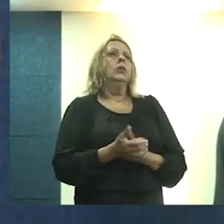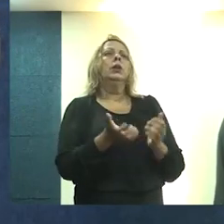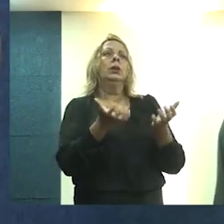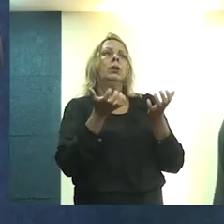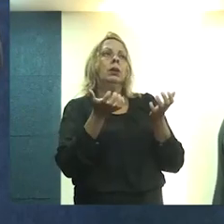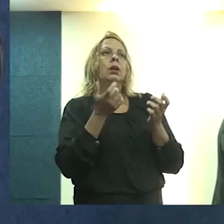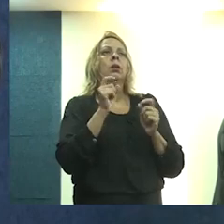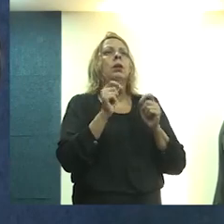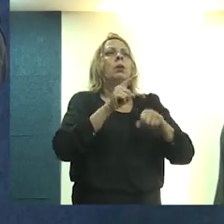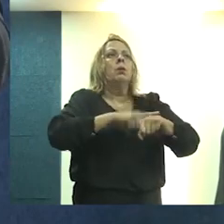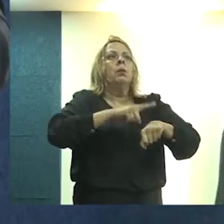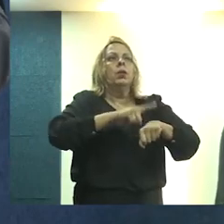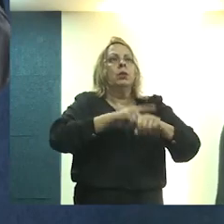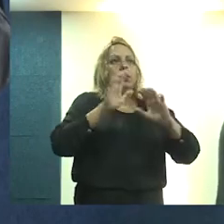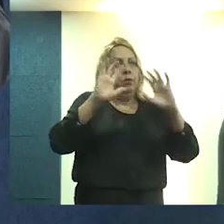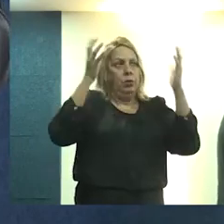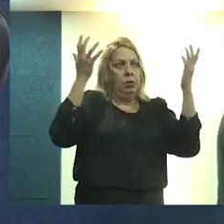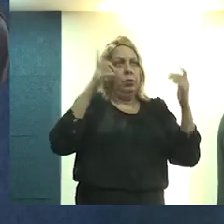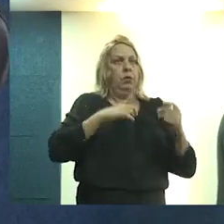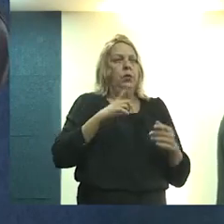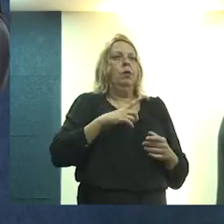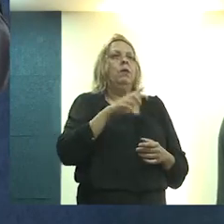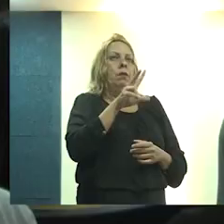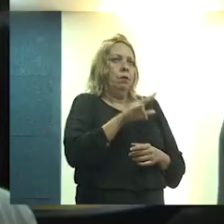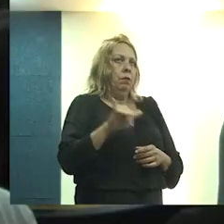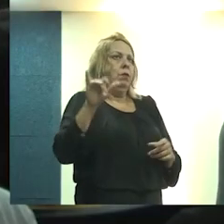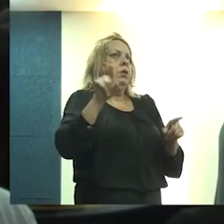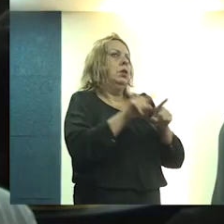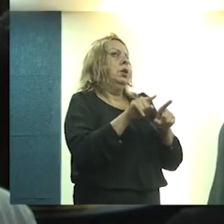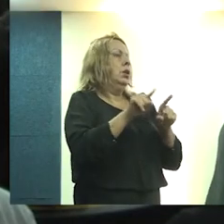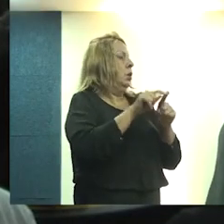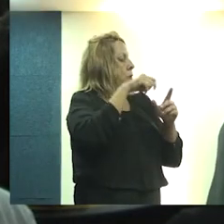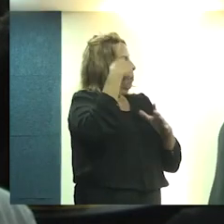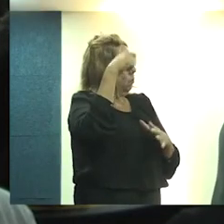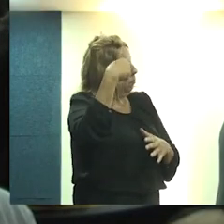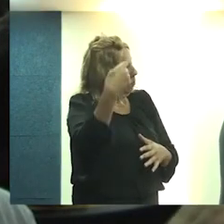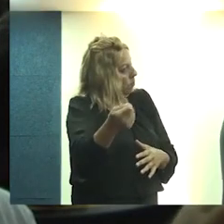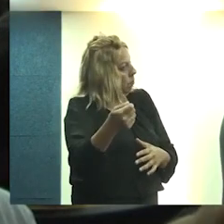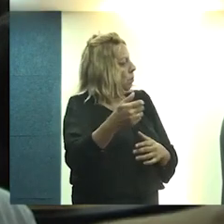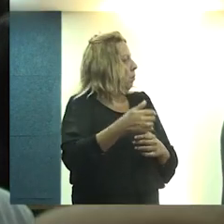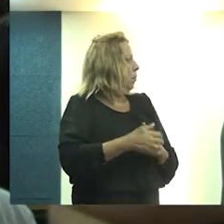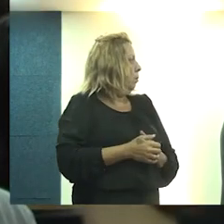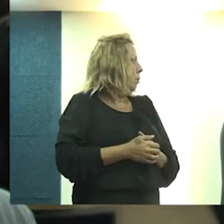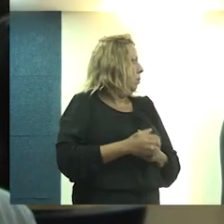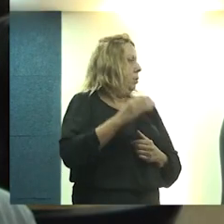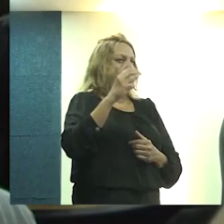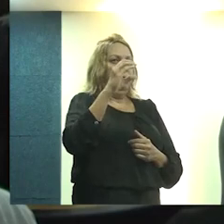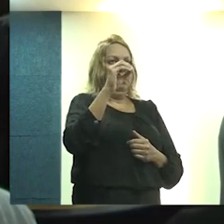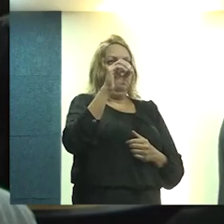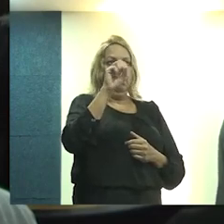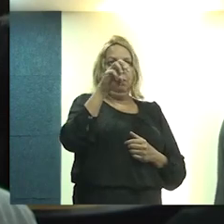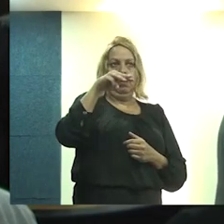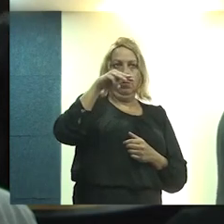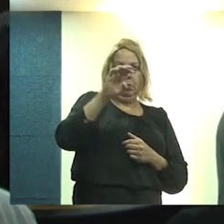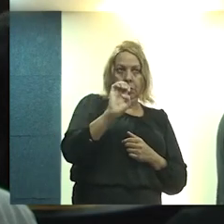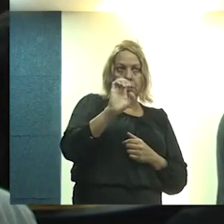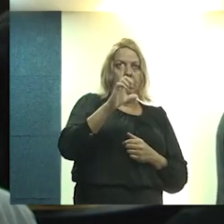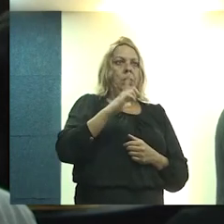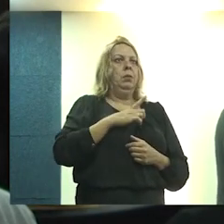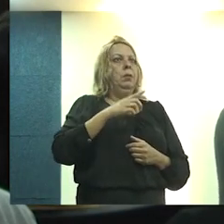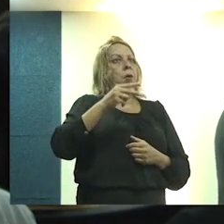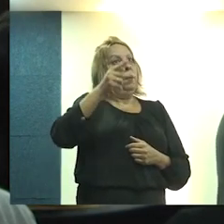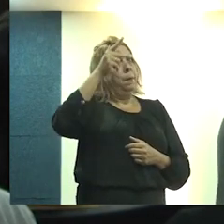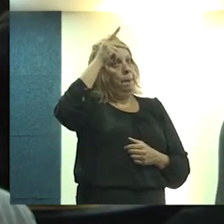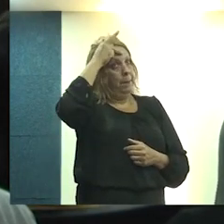Então eu queria que nesse momento festivo fosse homenageado o Cláudio Zingel Fritz da Silva, meu afiliado,